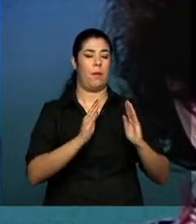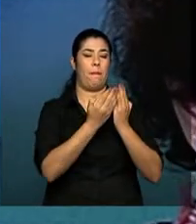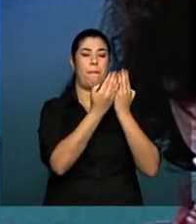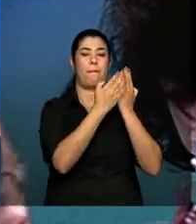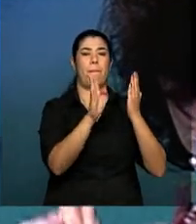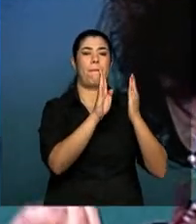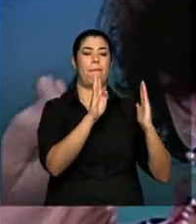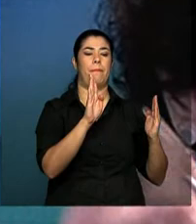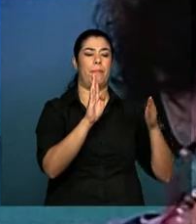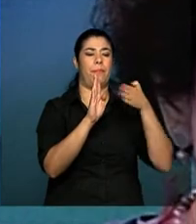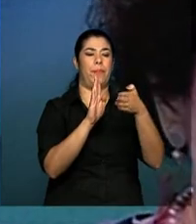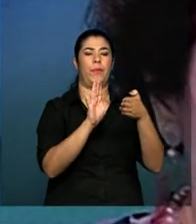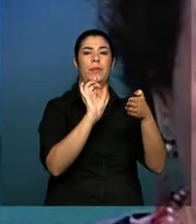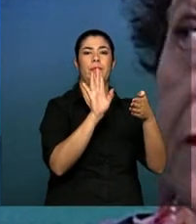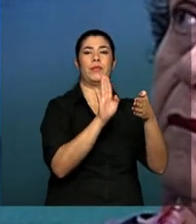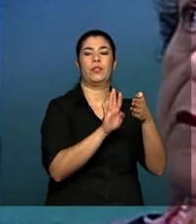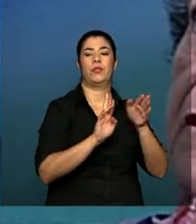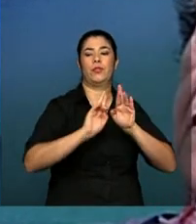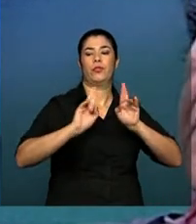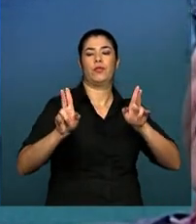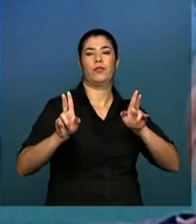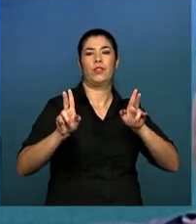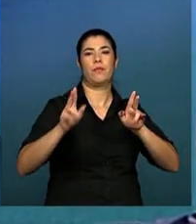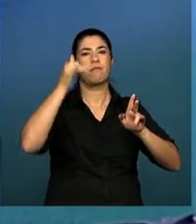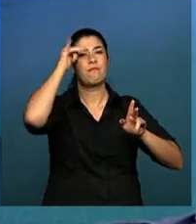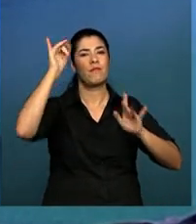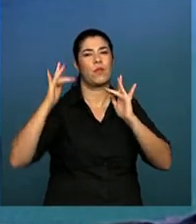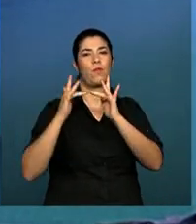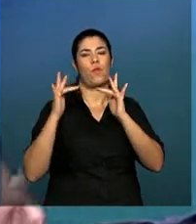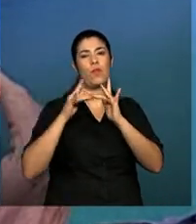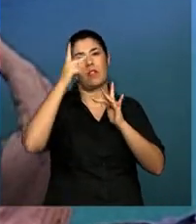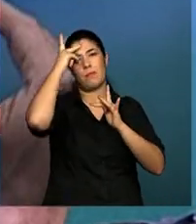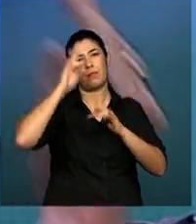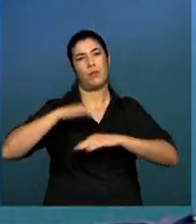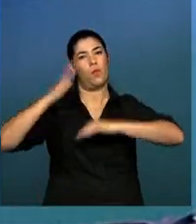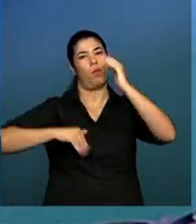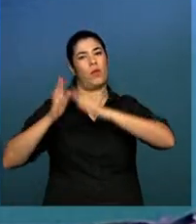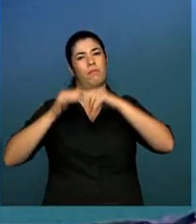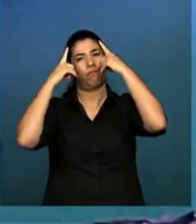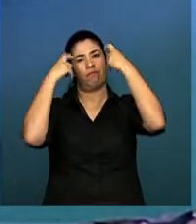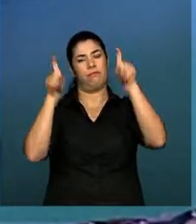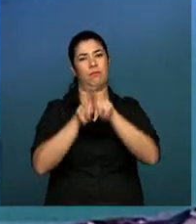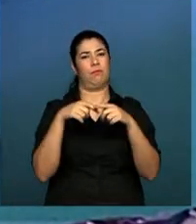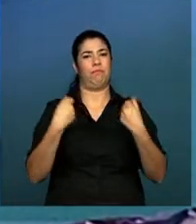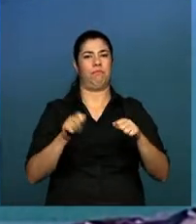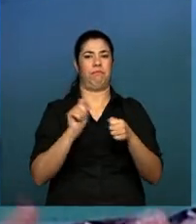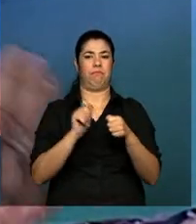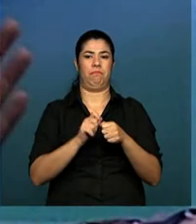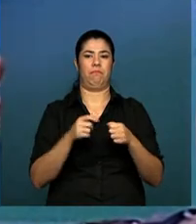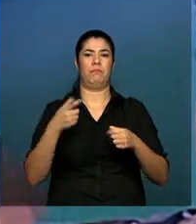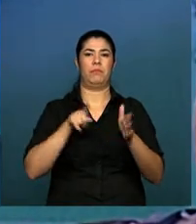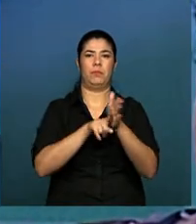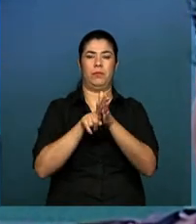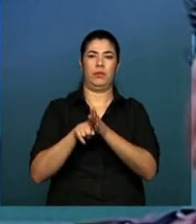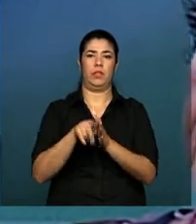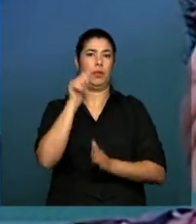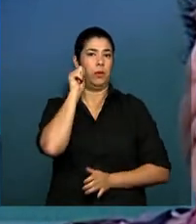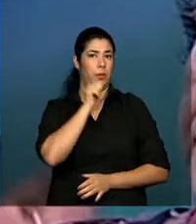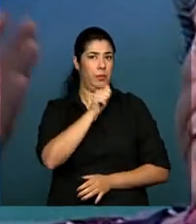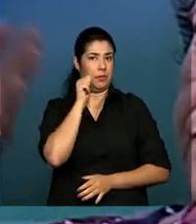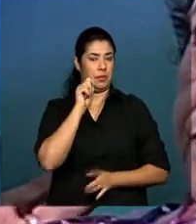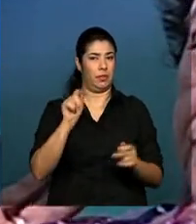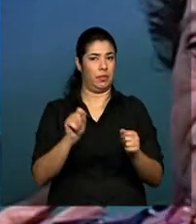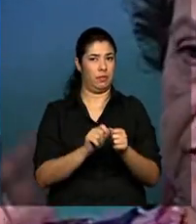e não revitimizar na medida em que não é necessário refazer o exame. Aquele primeiro exame feito,